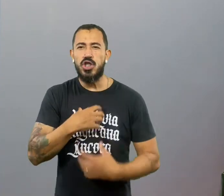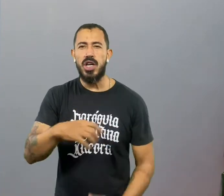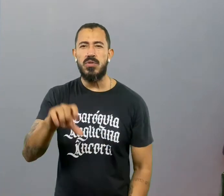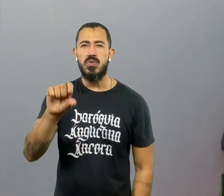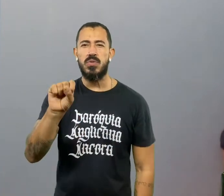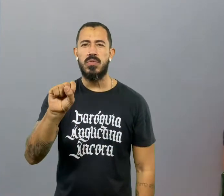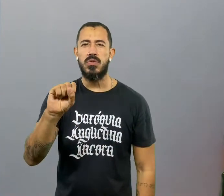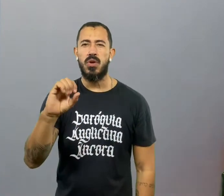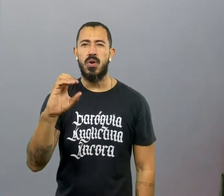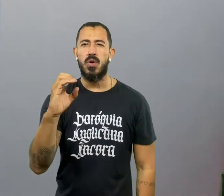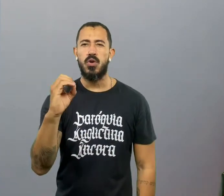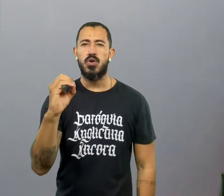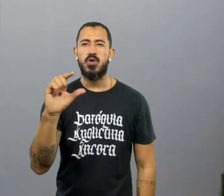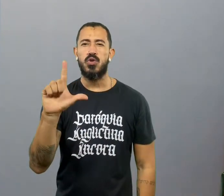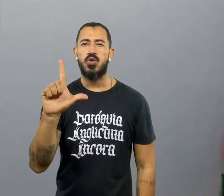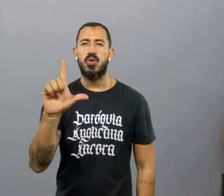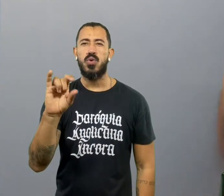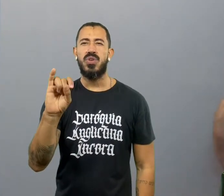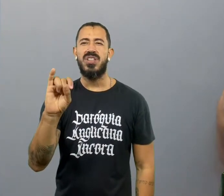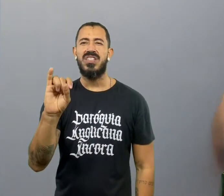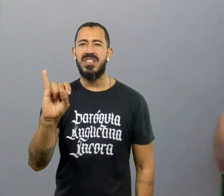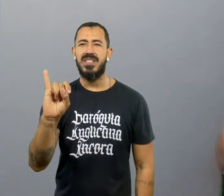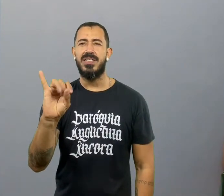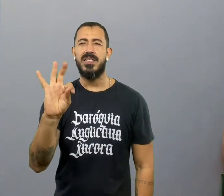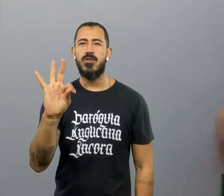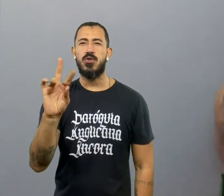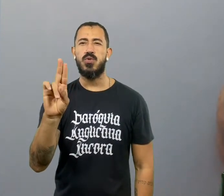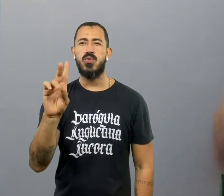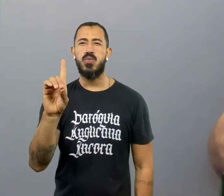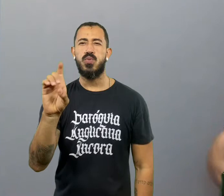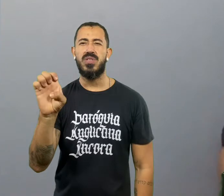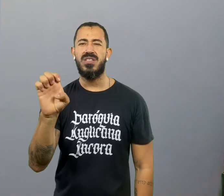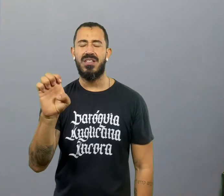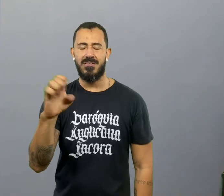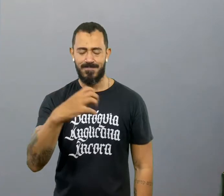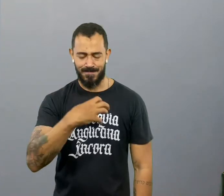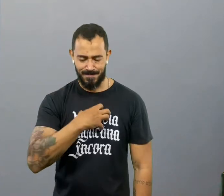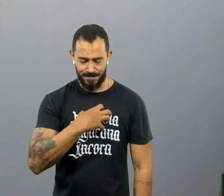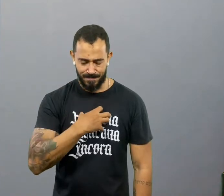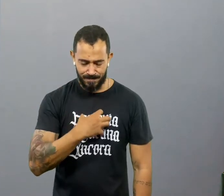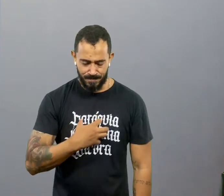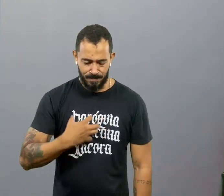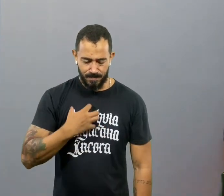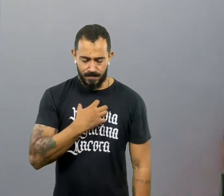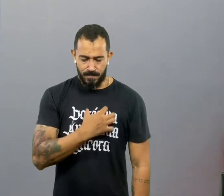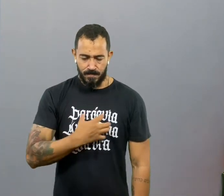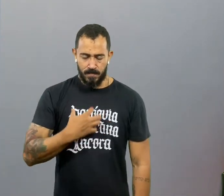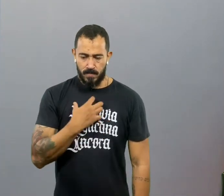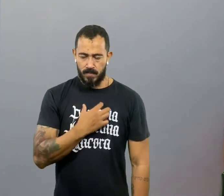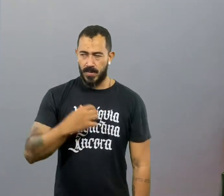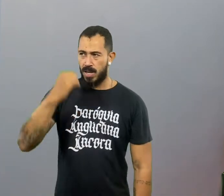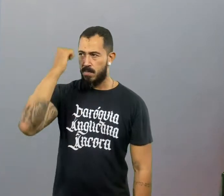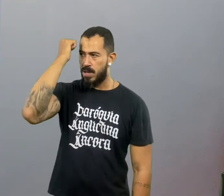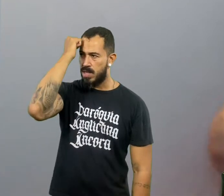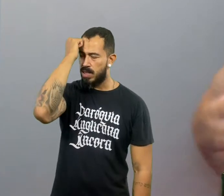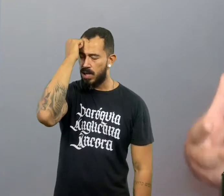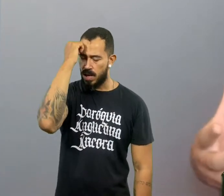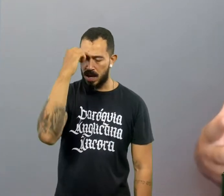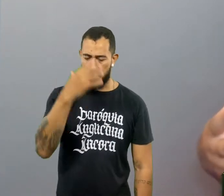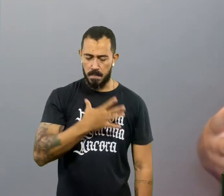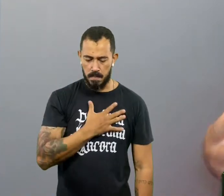É melhor do que ir para um lugar onde você vai passar de conversas que não convêm para um cristão. Então deveria passar para a vida de